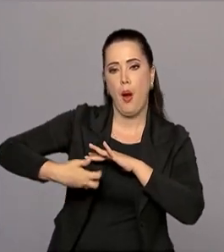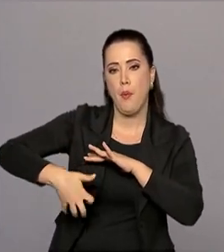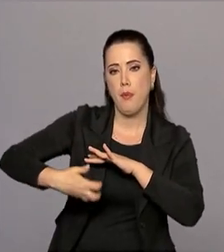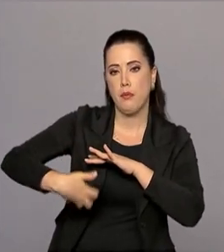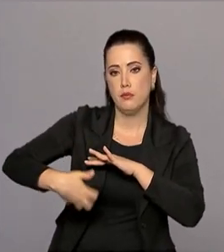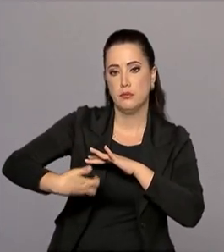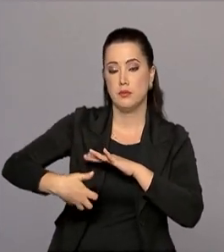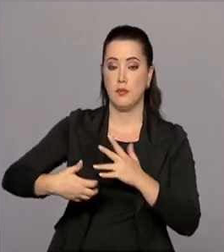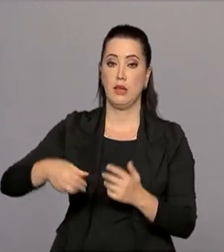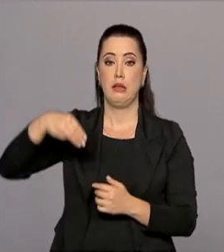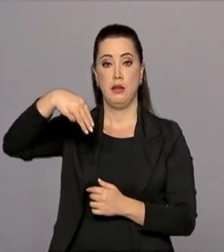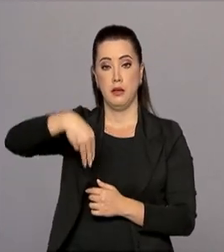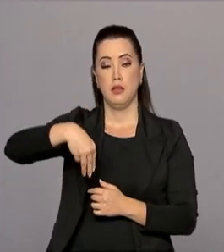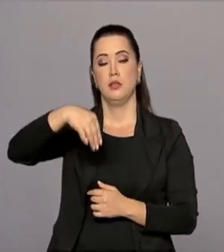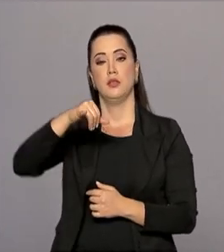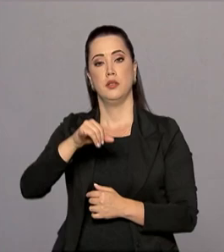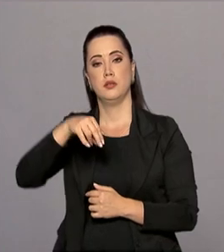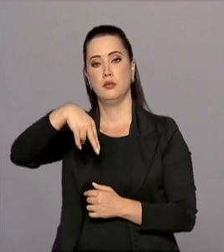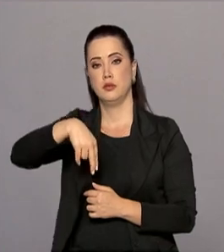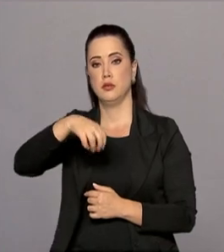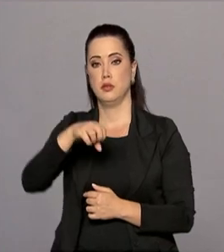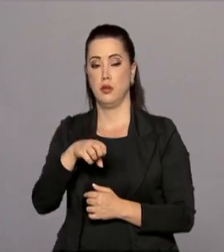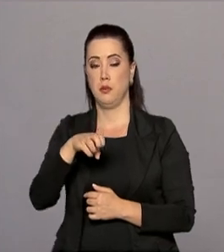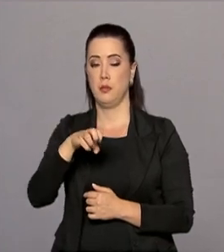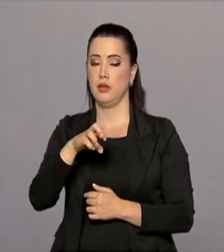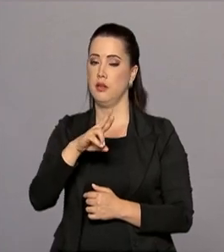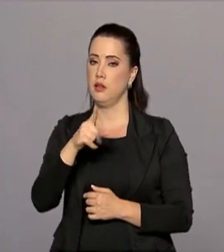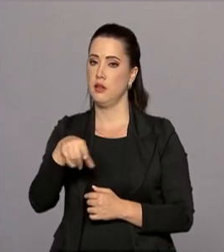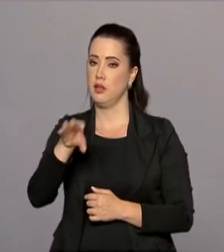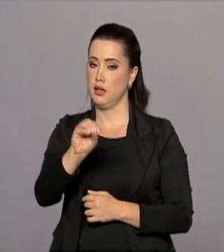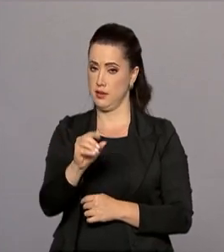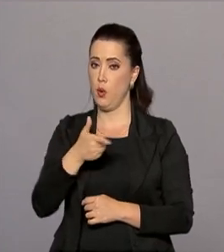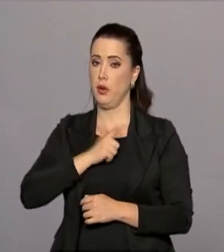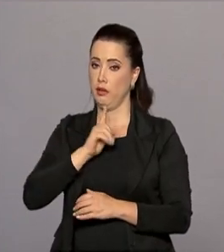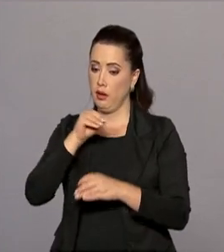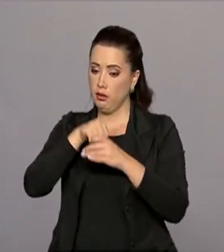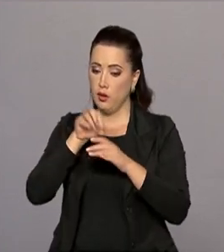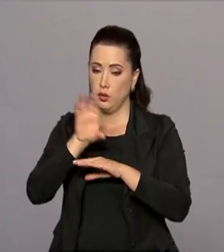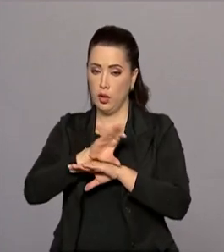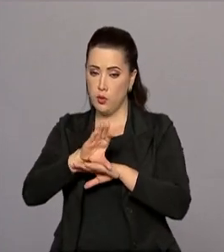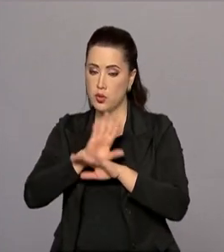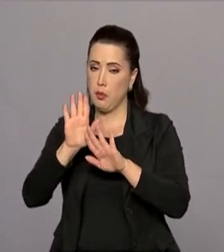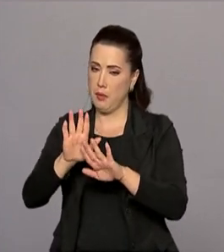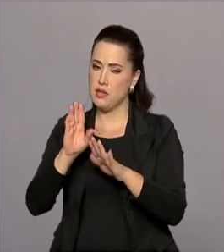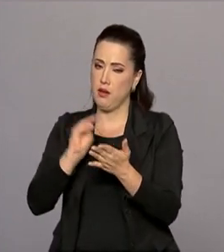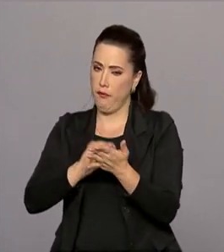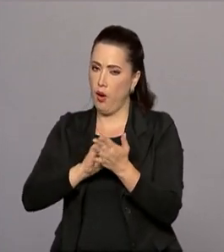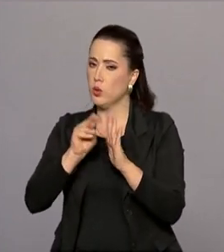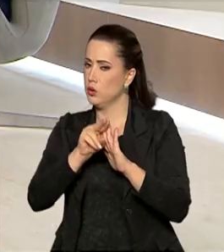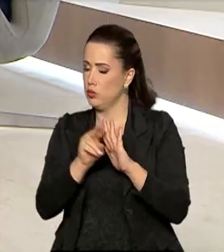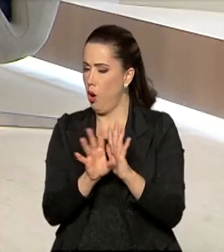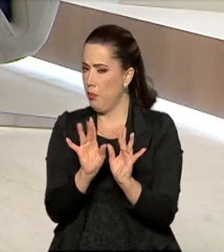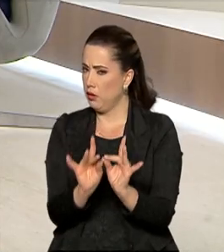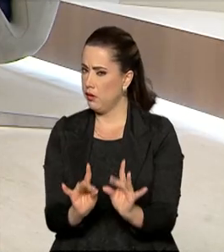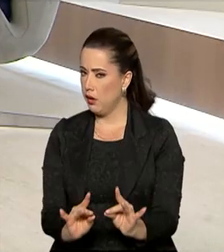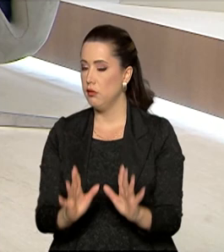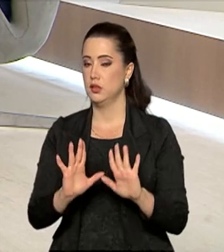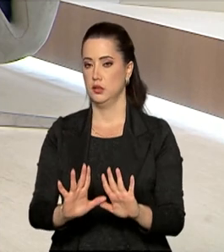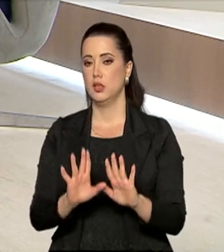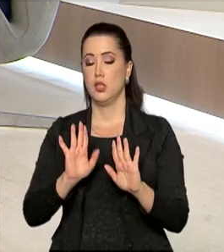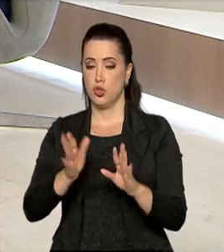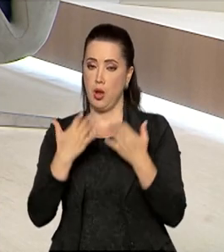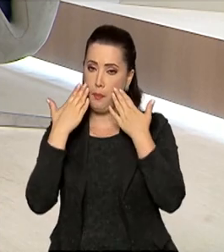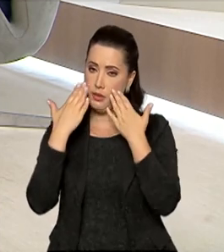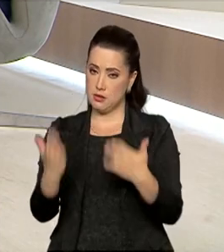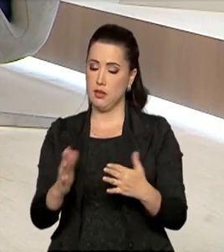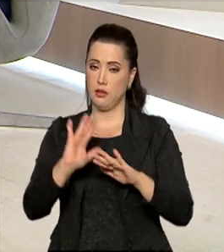E aí tem a questão da mineração, que está prevista na Constituição de 88, mas precisa de uma regulamentação por meio de um projeto de lei que foi apresentado